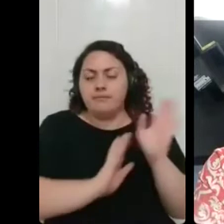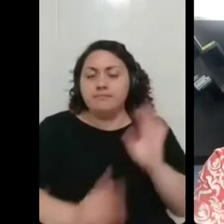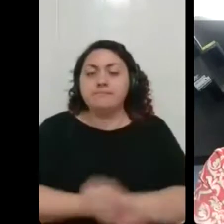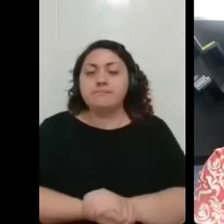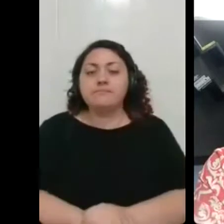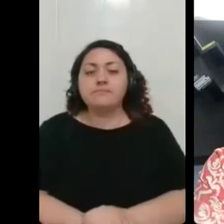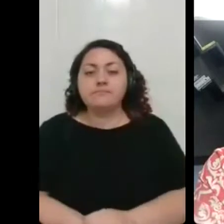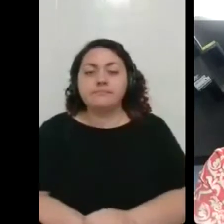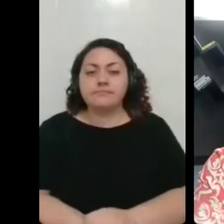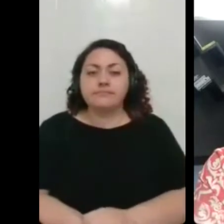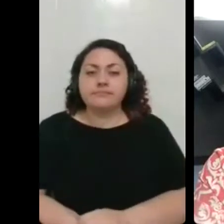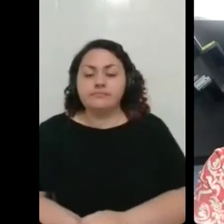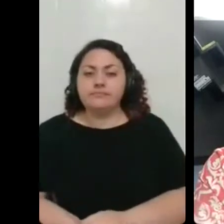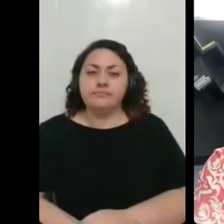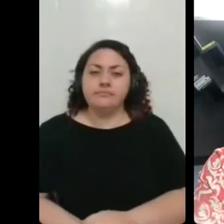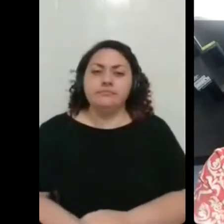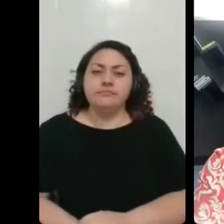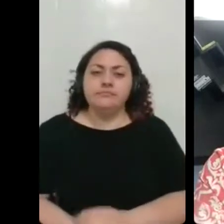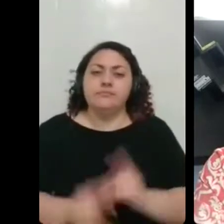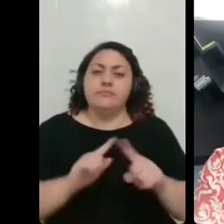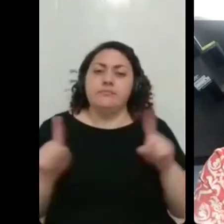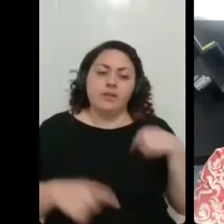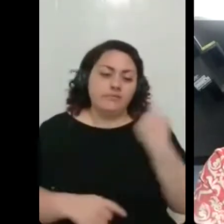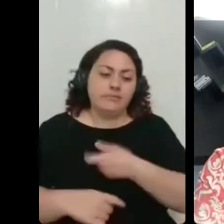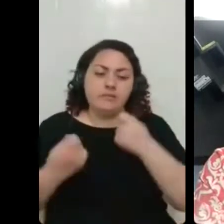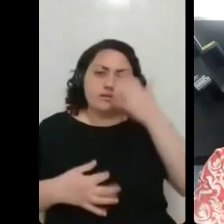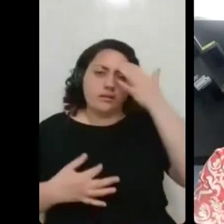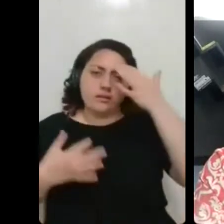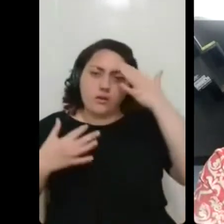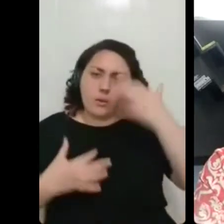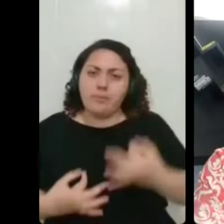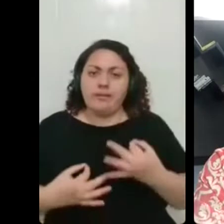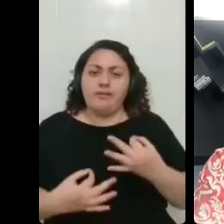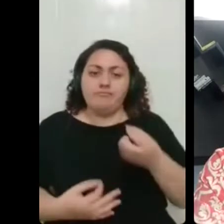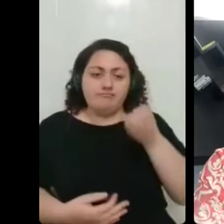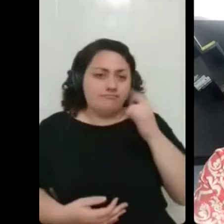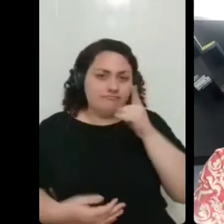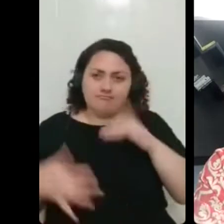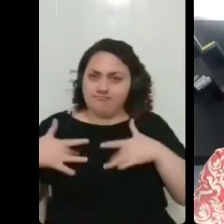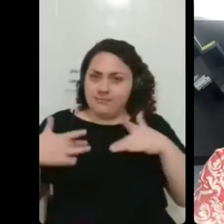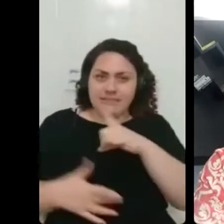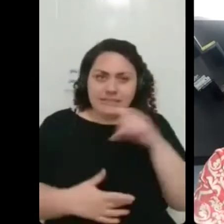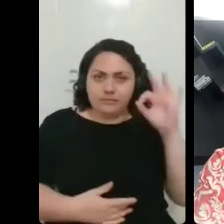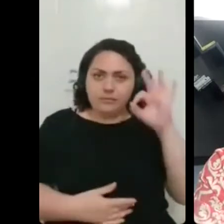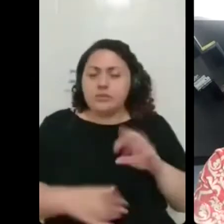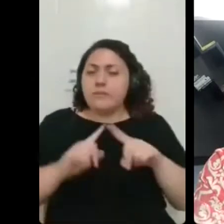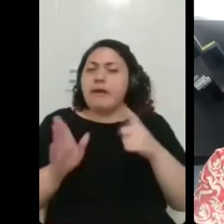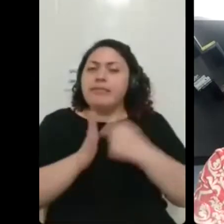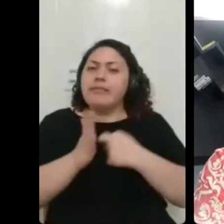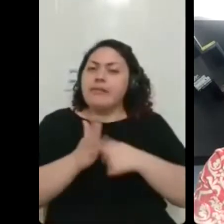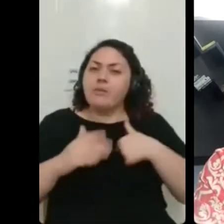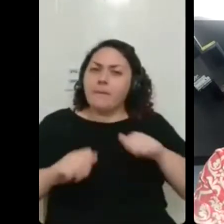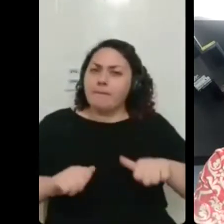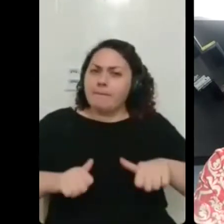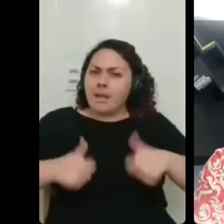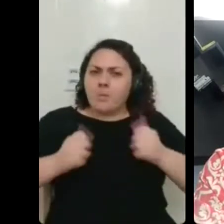se a gente não conseguir sempre dar o nosso 100% mas tentar sempre dar o nosso melhor está tudo bem sabe?